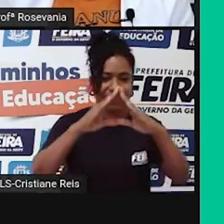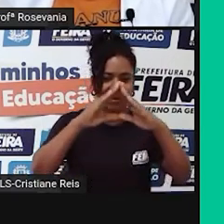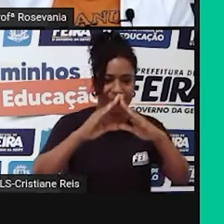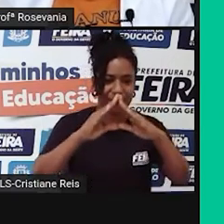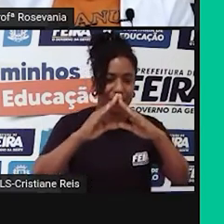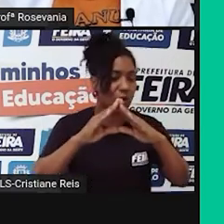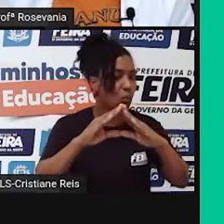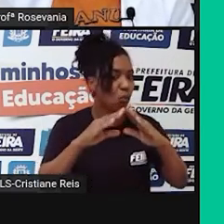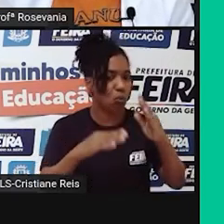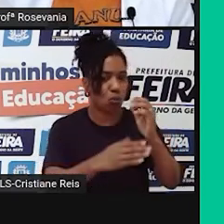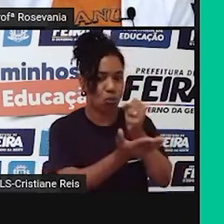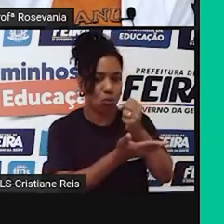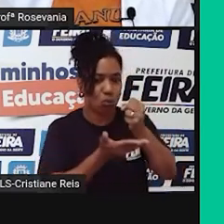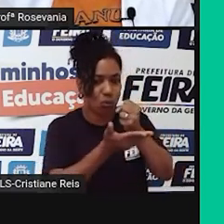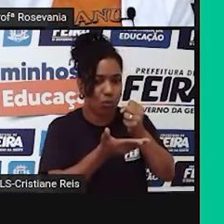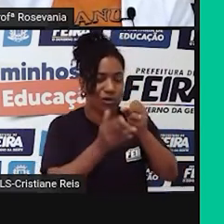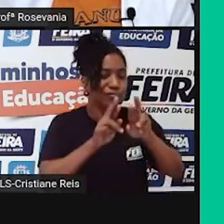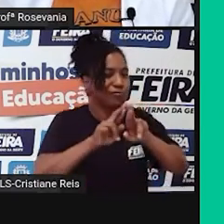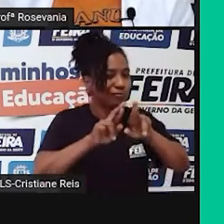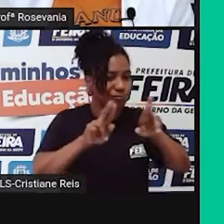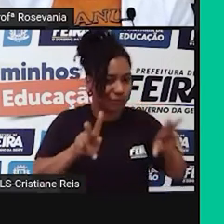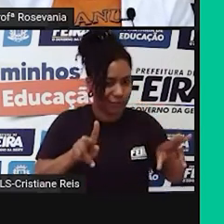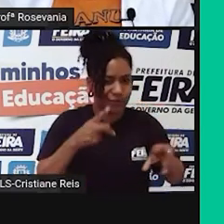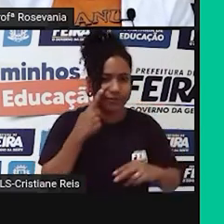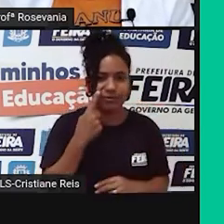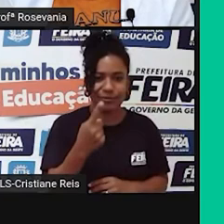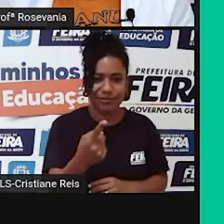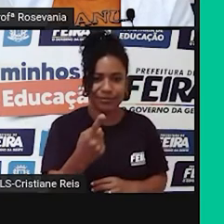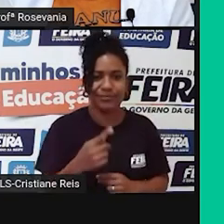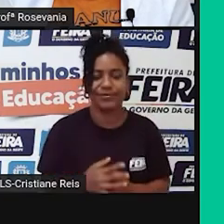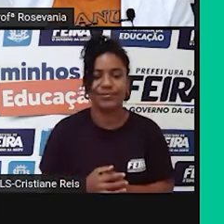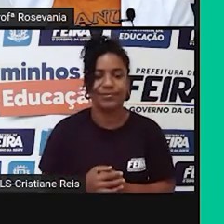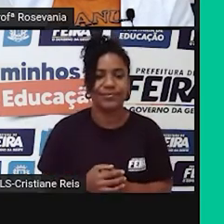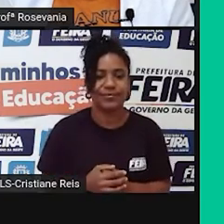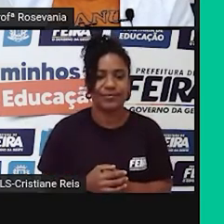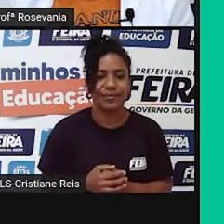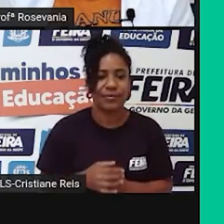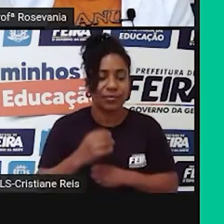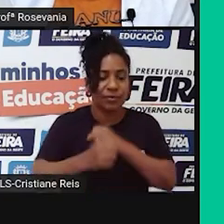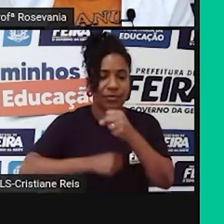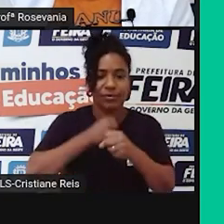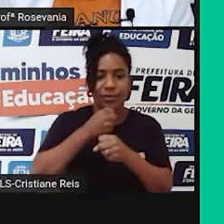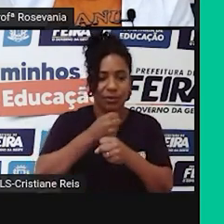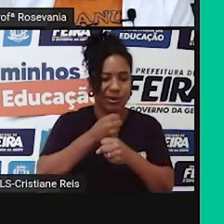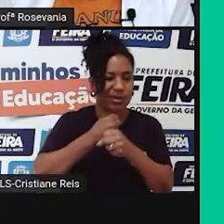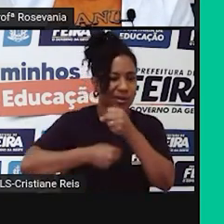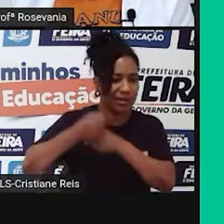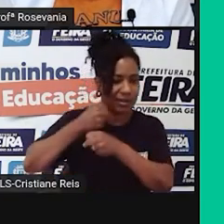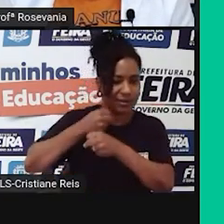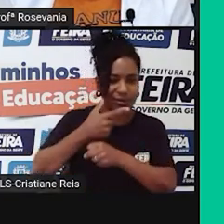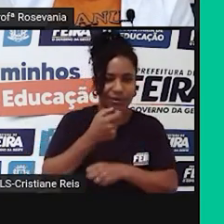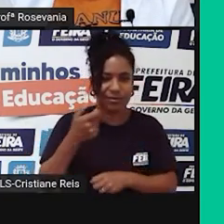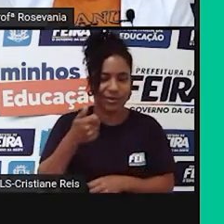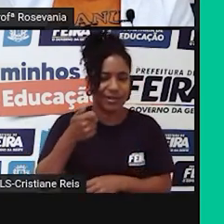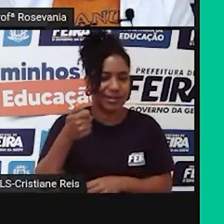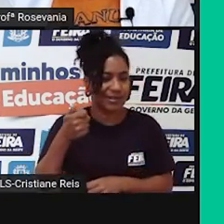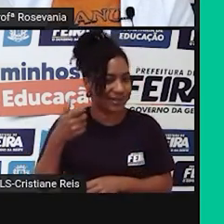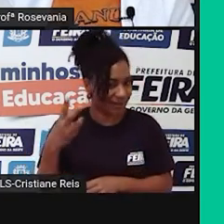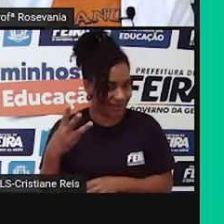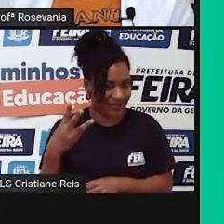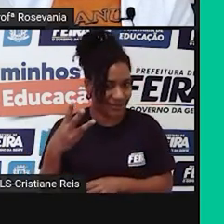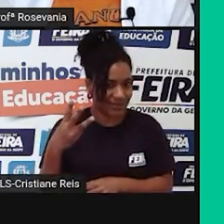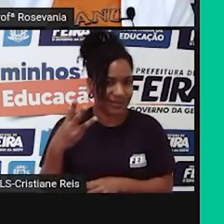vocês estão lá, então, é a estimativa, né, que se tinha lá em 2013, ou os dados de 2013,